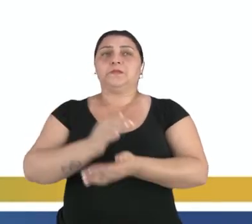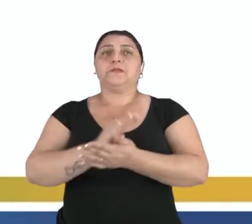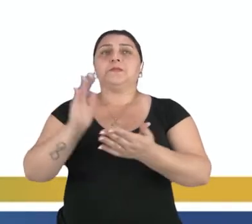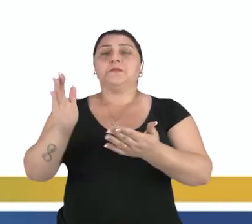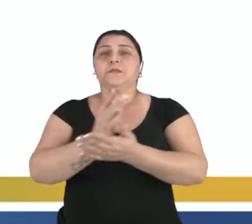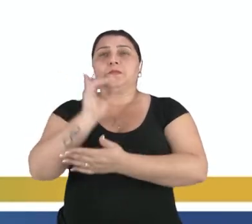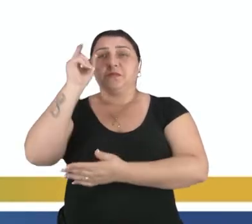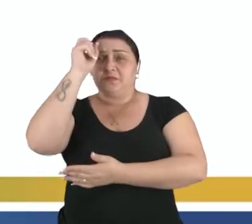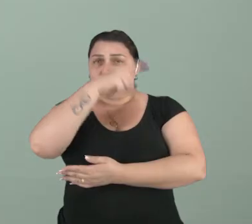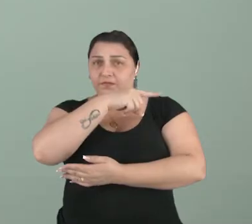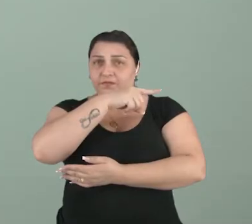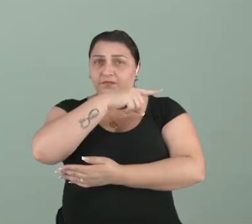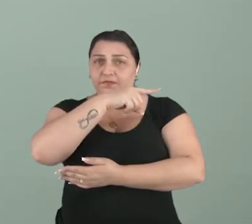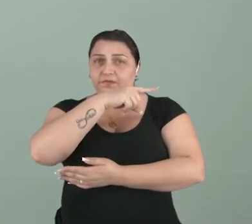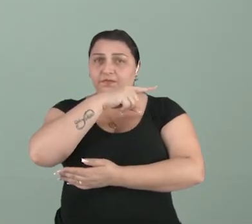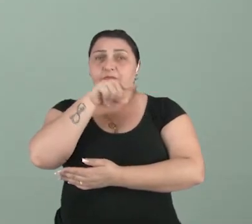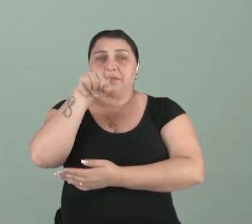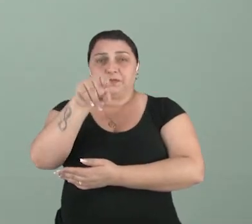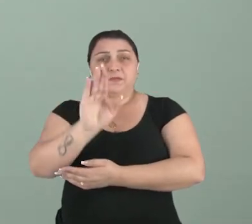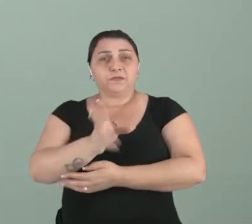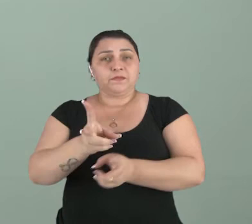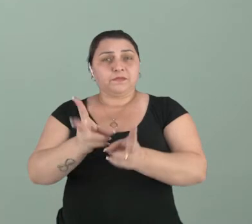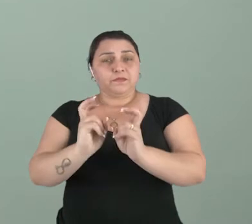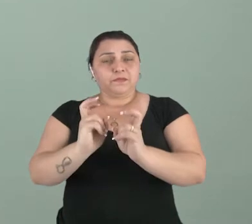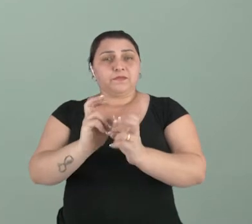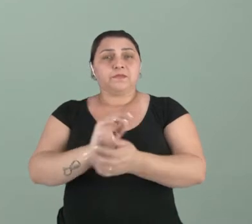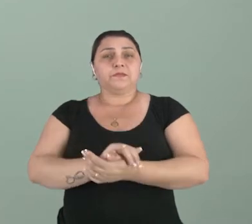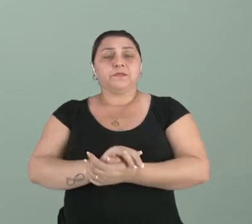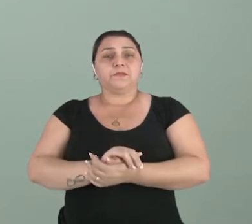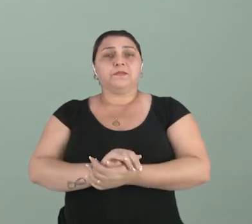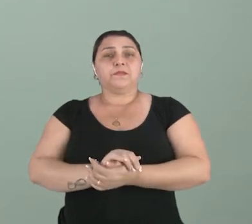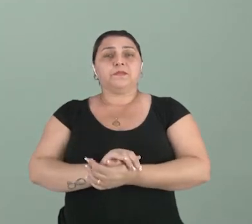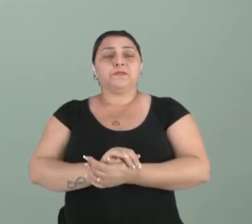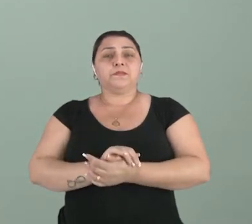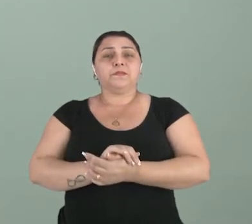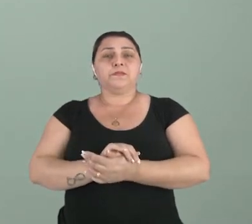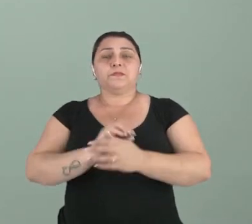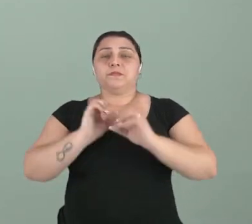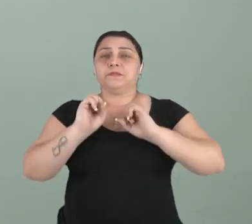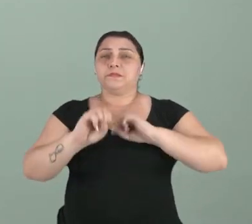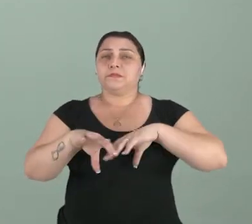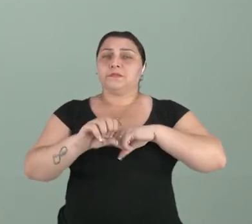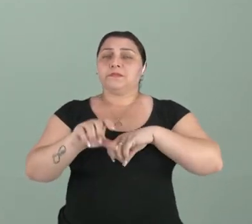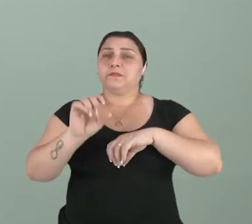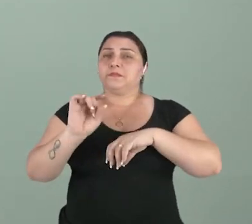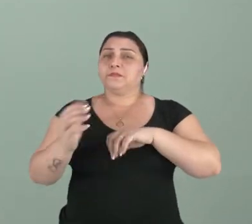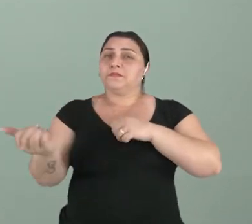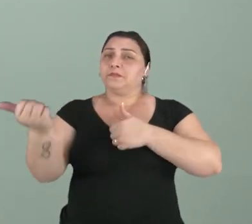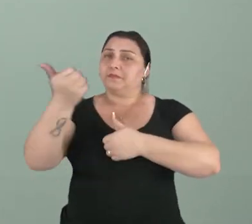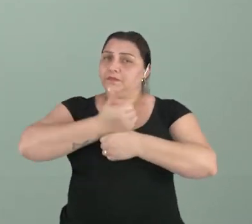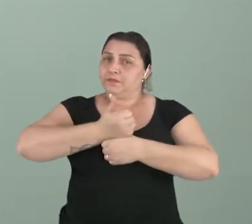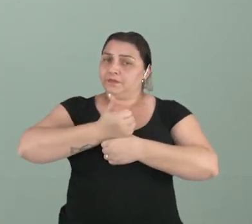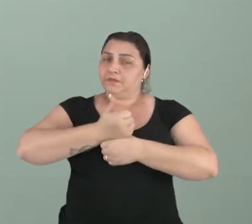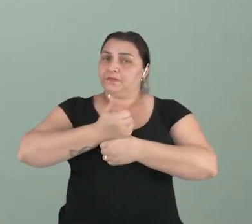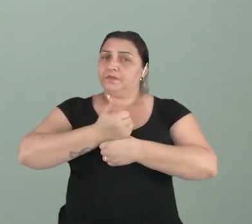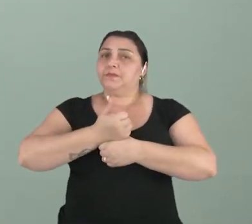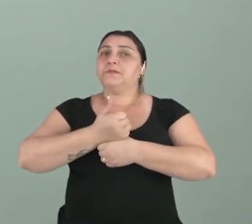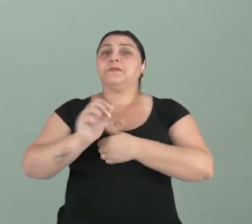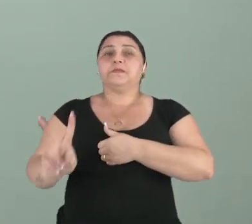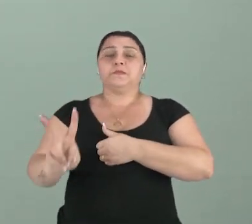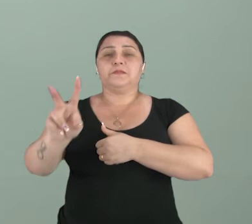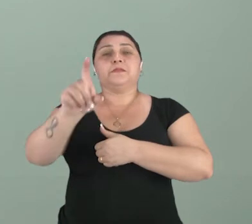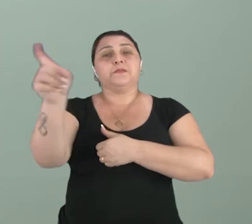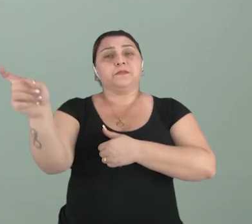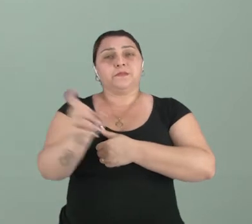alguma dificuldade até aqui? Vocês já perceberam que nós estamos trabalhando somente a substituição do